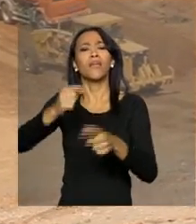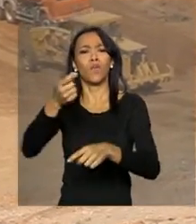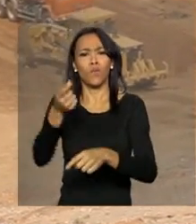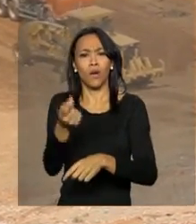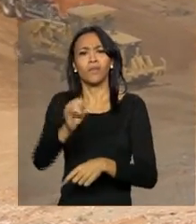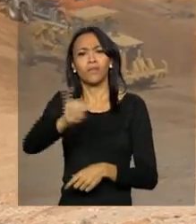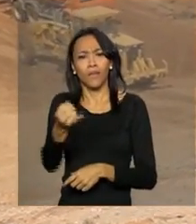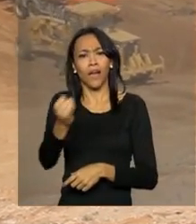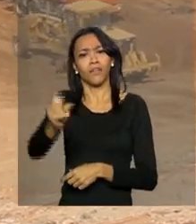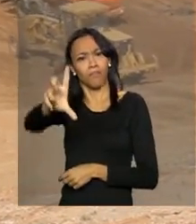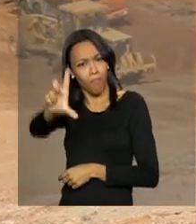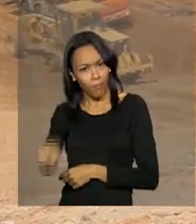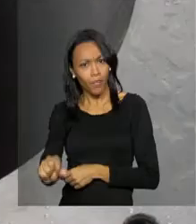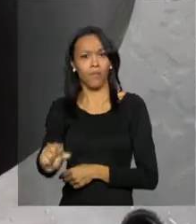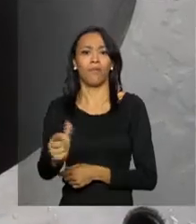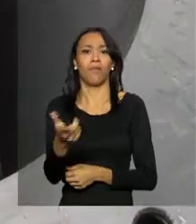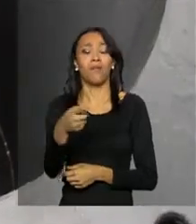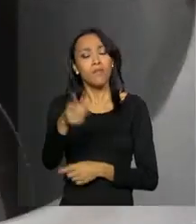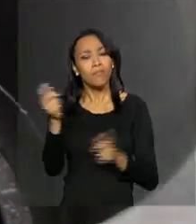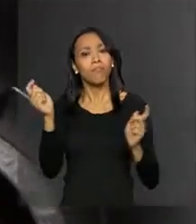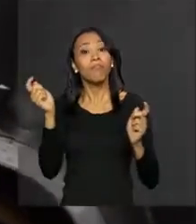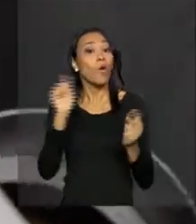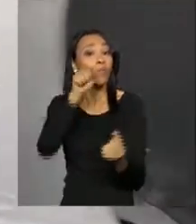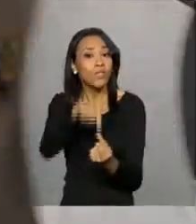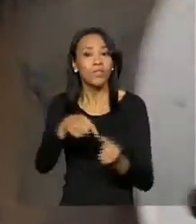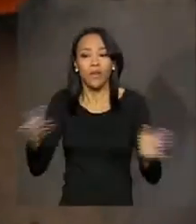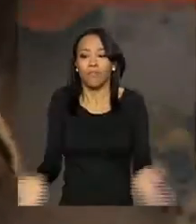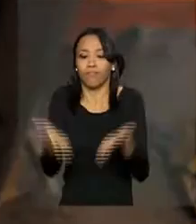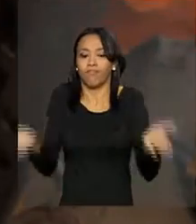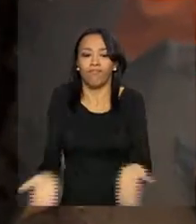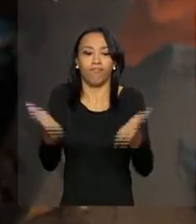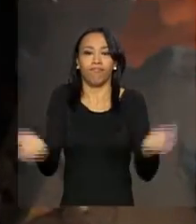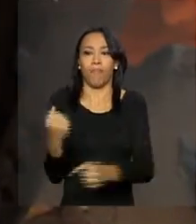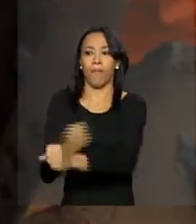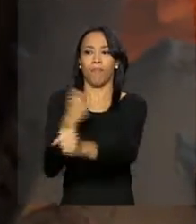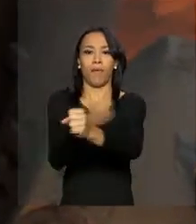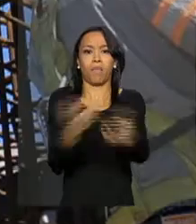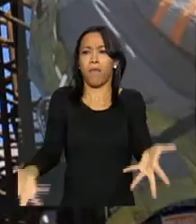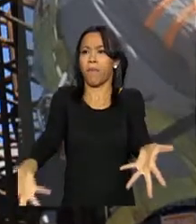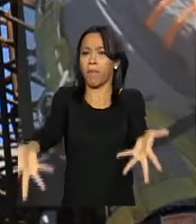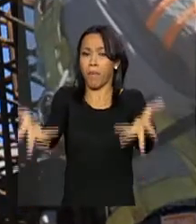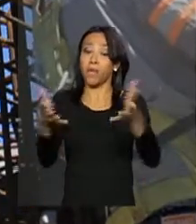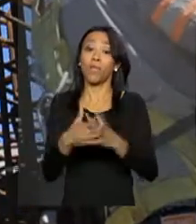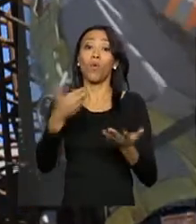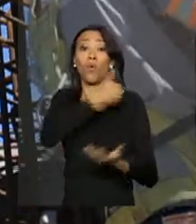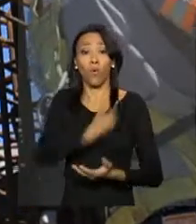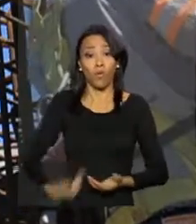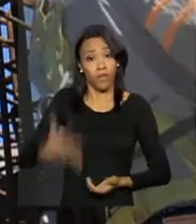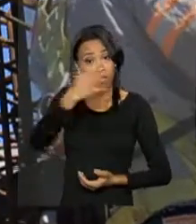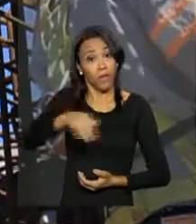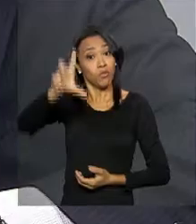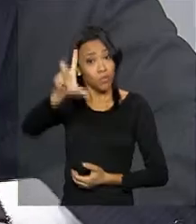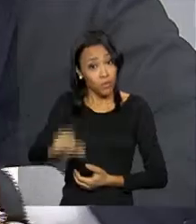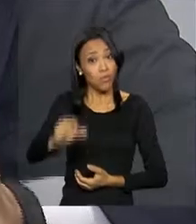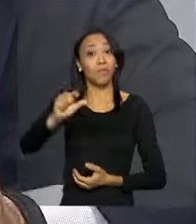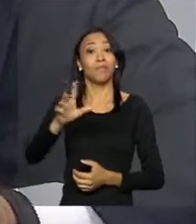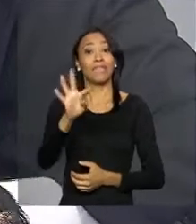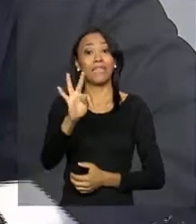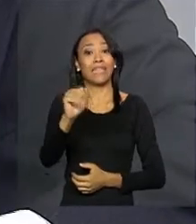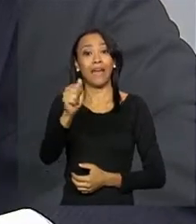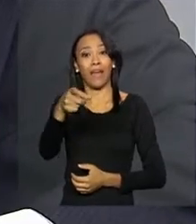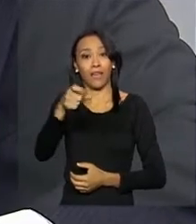E para incentivar ainda mais o desenvolvimento local, o governo federal diminuiu as taxas de juros. A